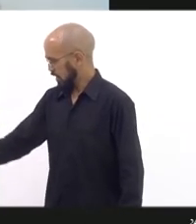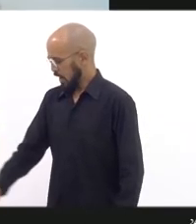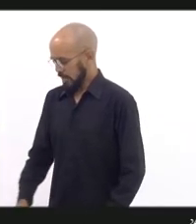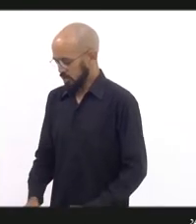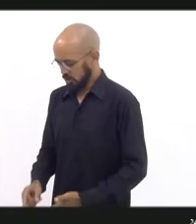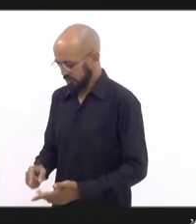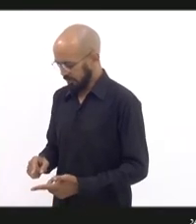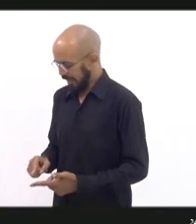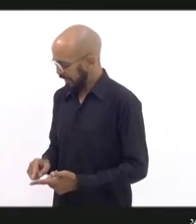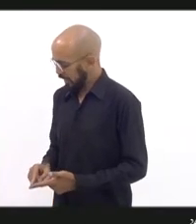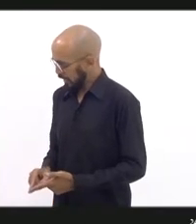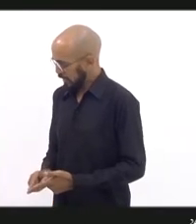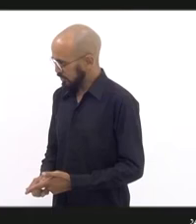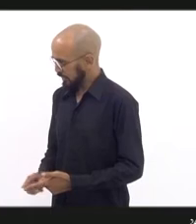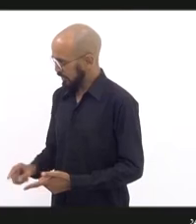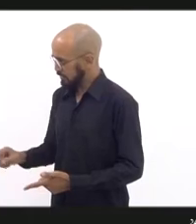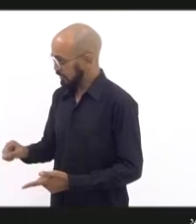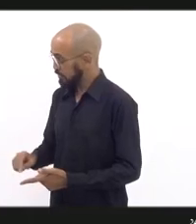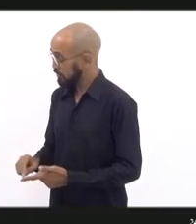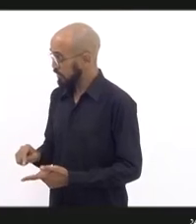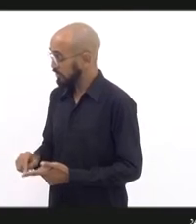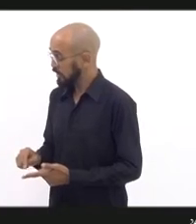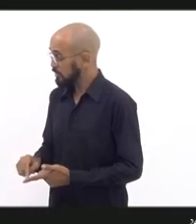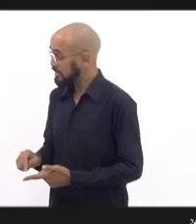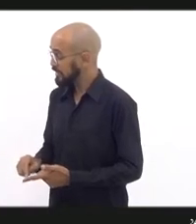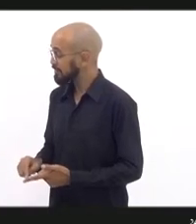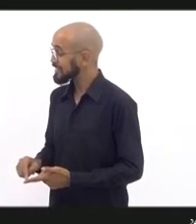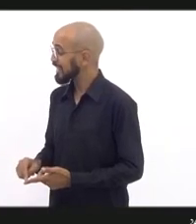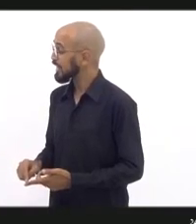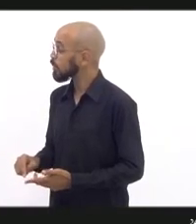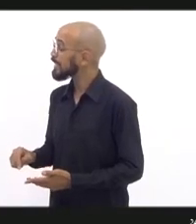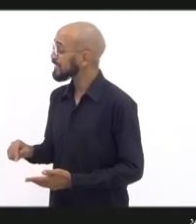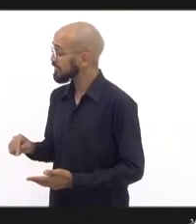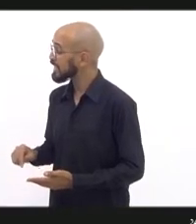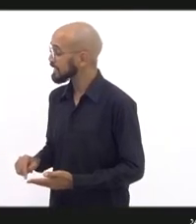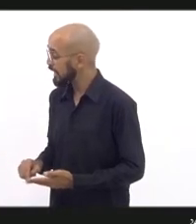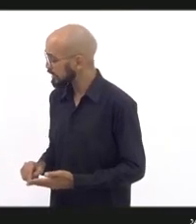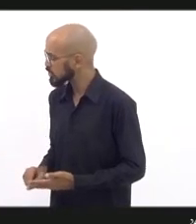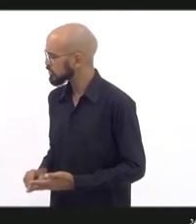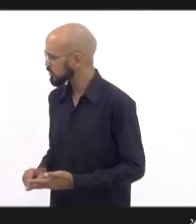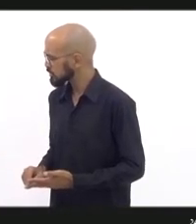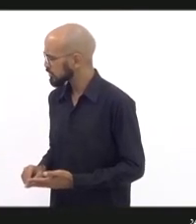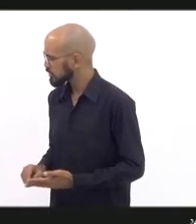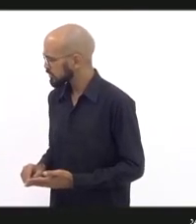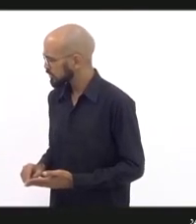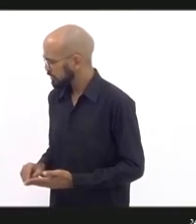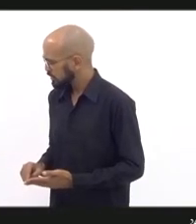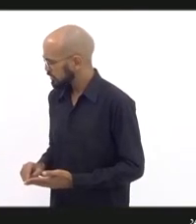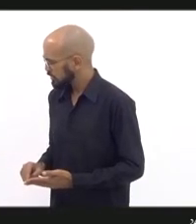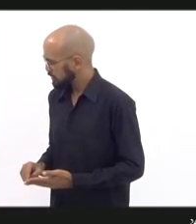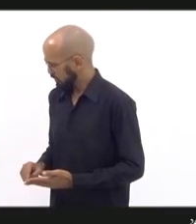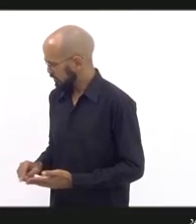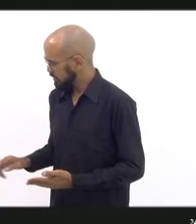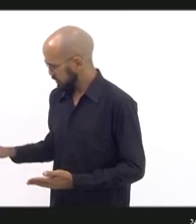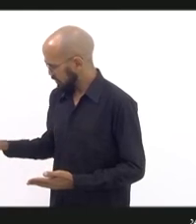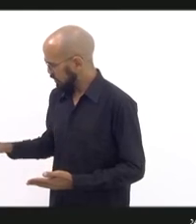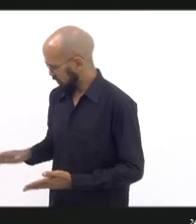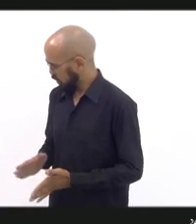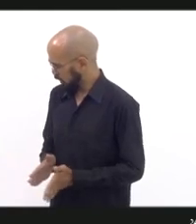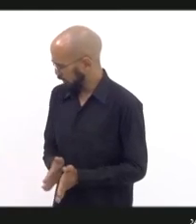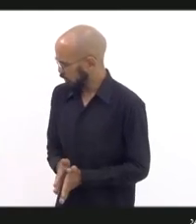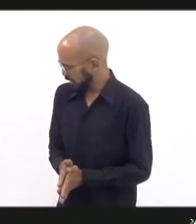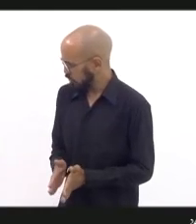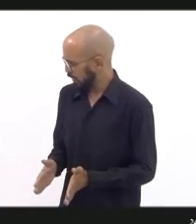nosso advogado que está acompanhando as famílias, o Romário